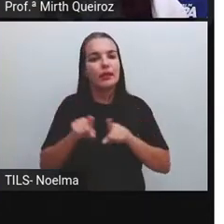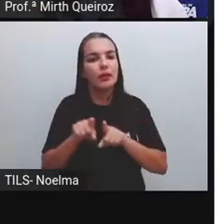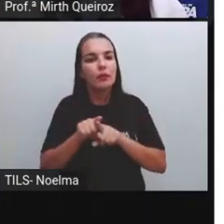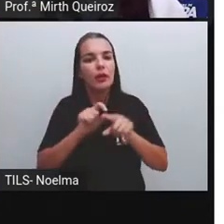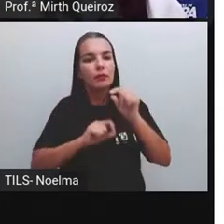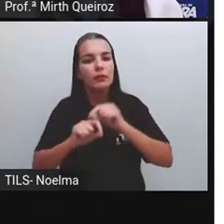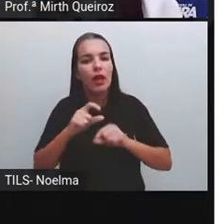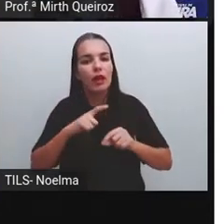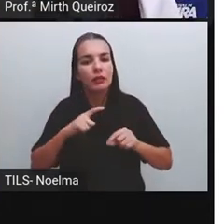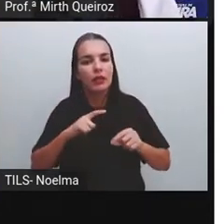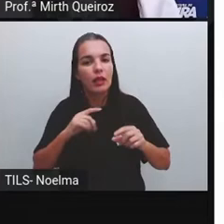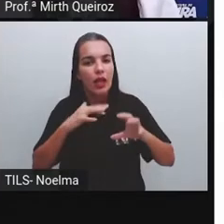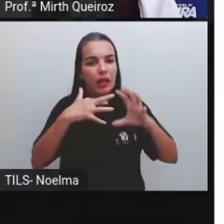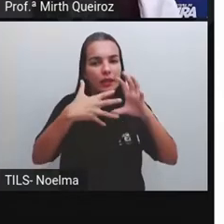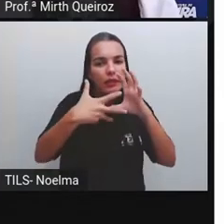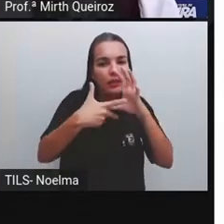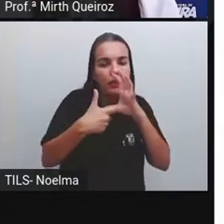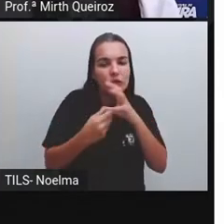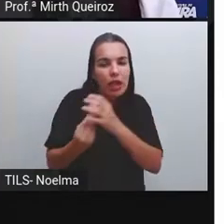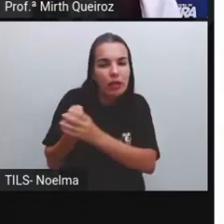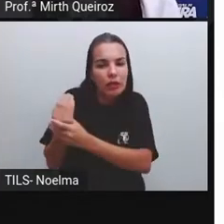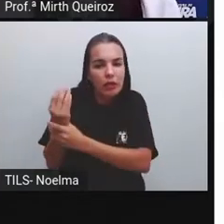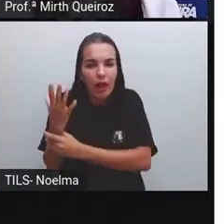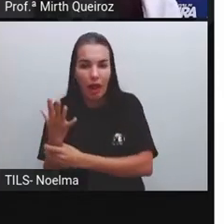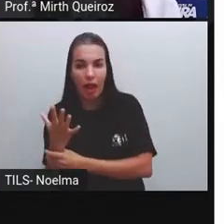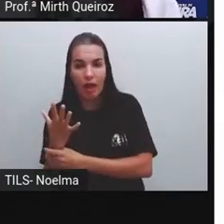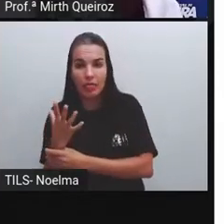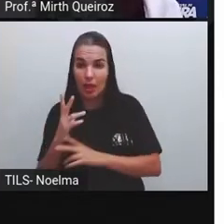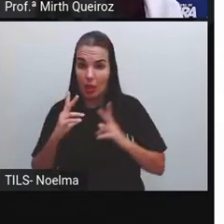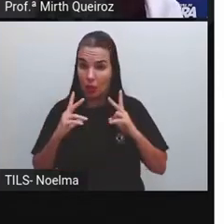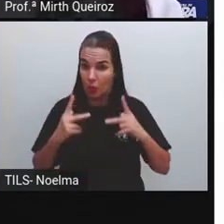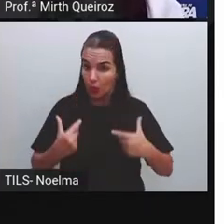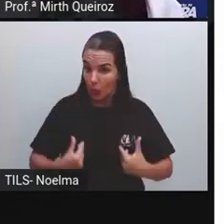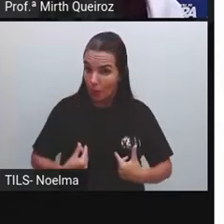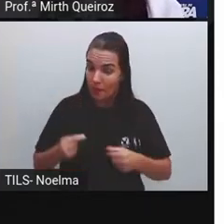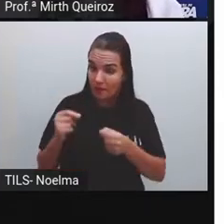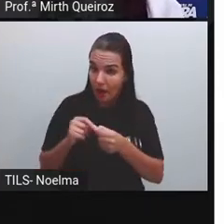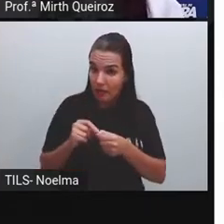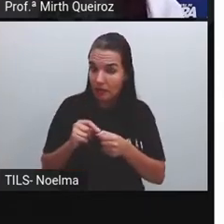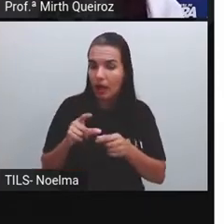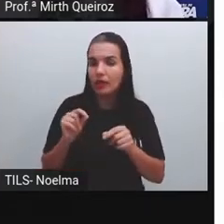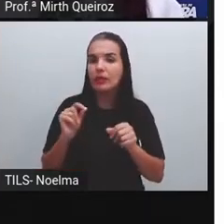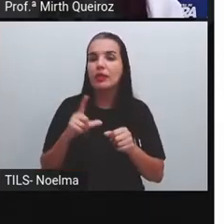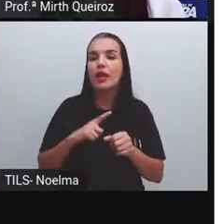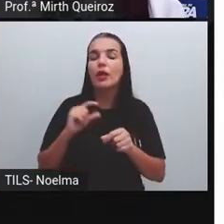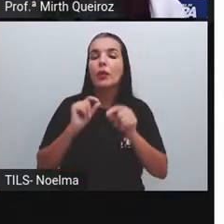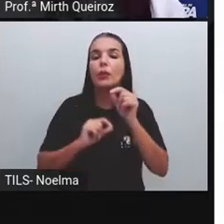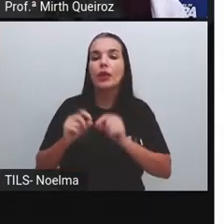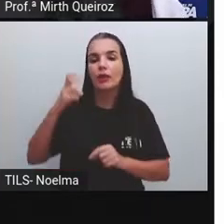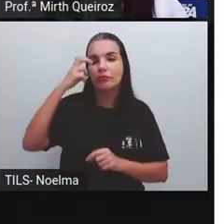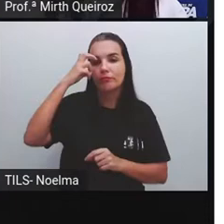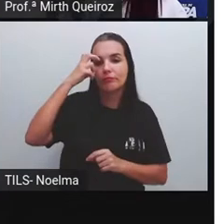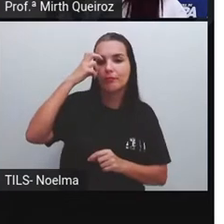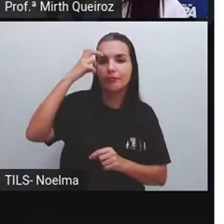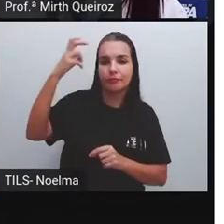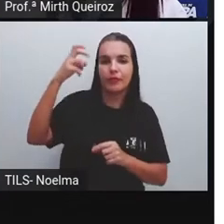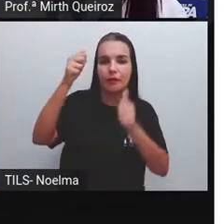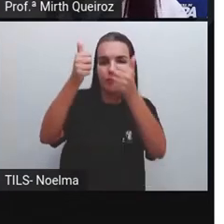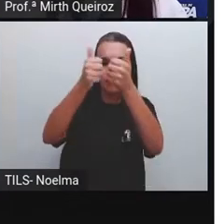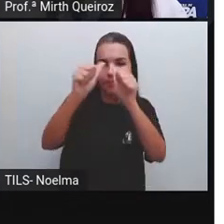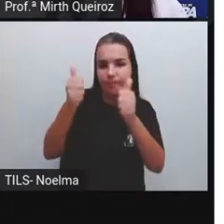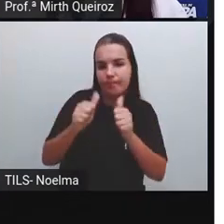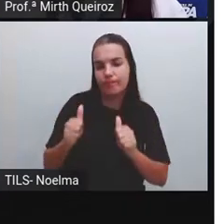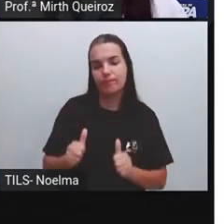nós temos elementos que foram criados a partir aí da ação humana, nós temos paisagens culturais. Quando não